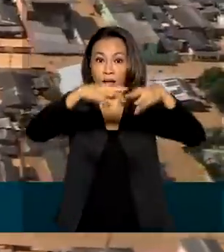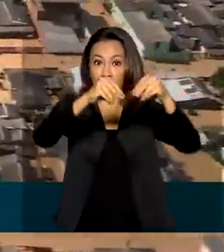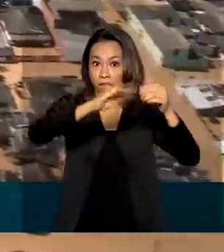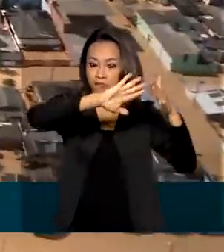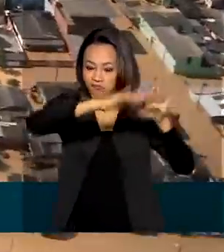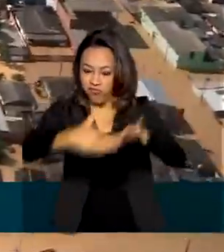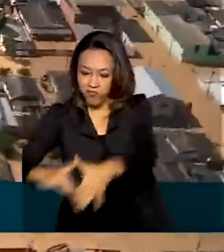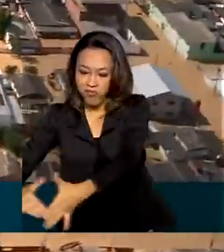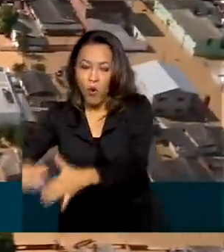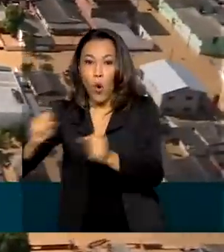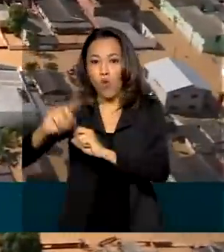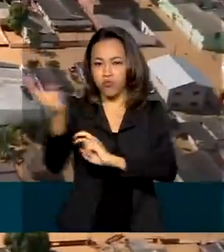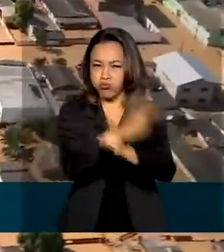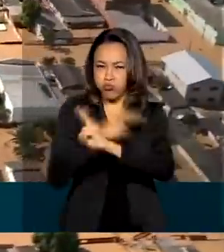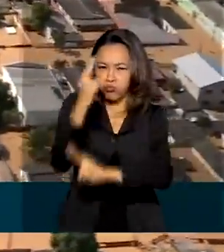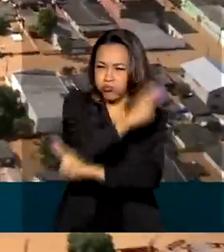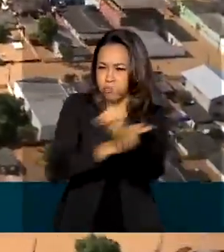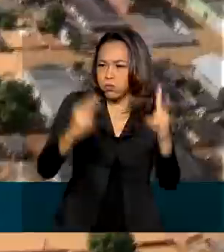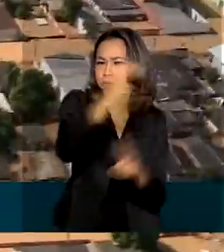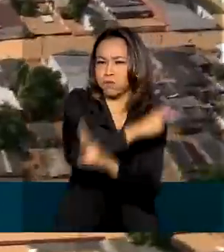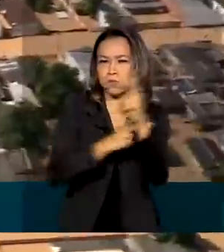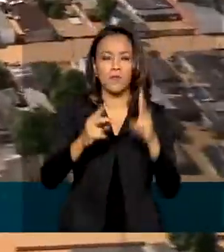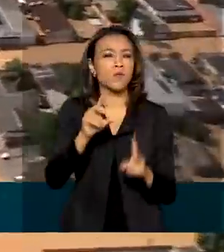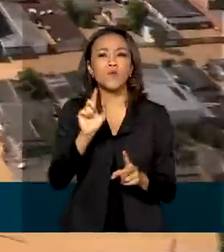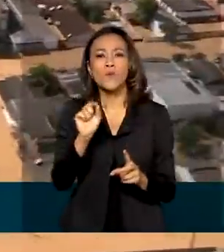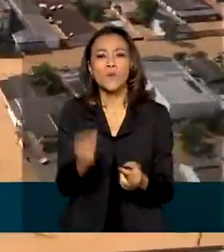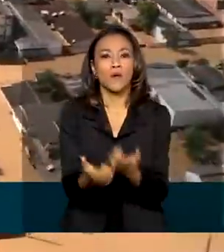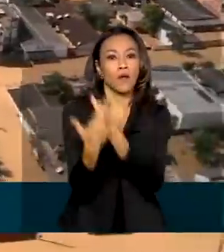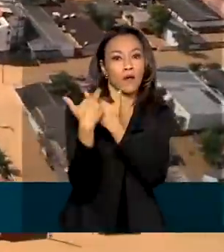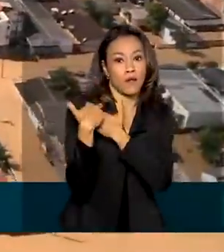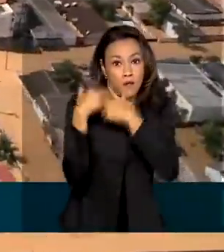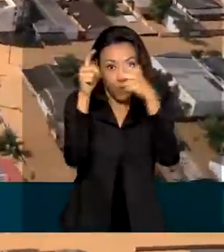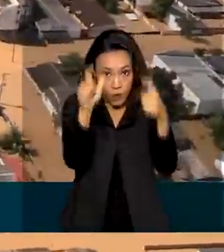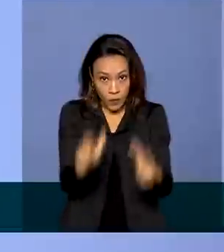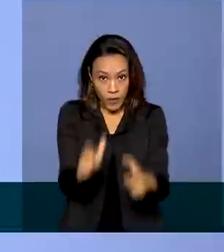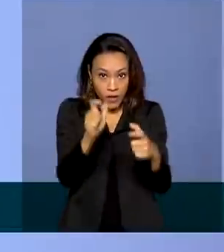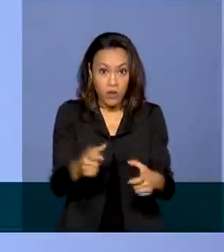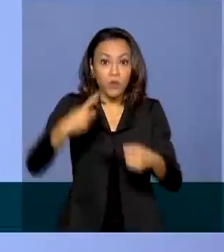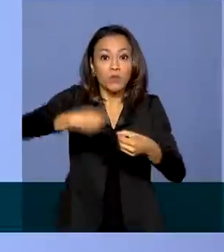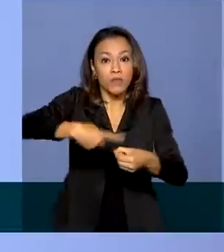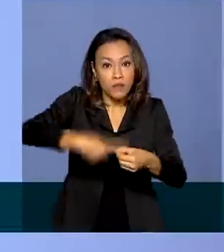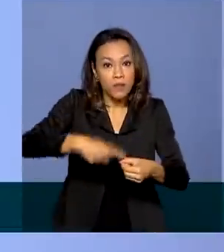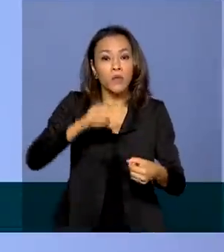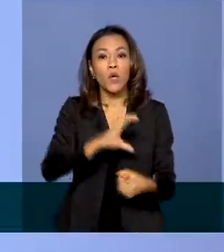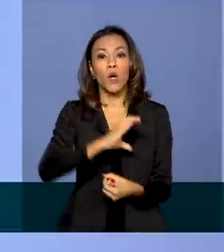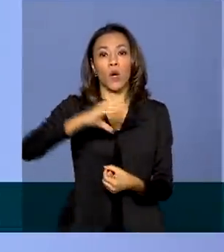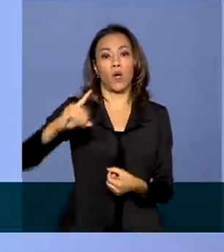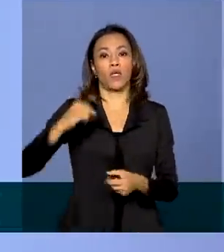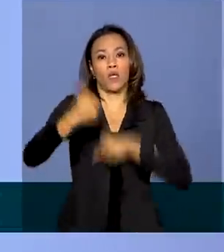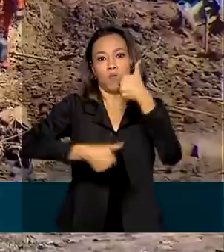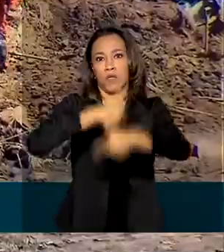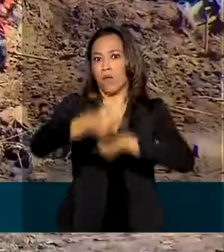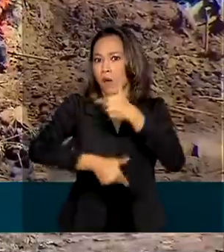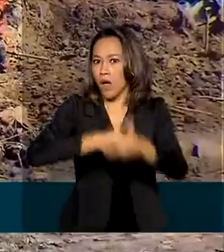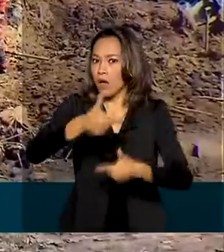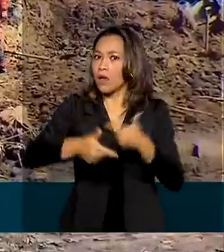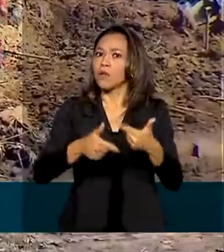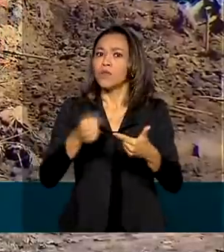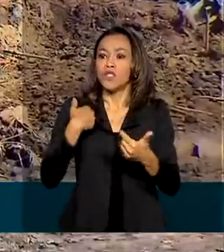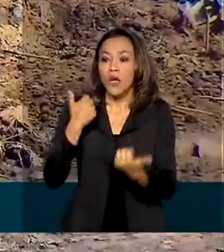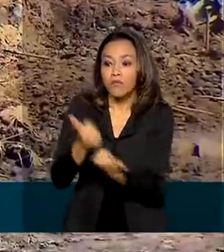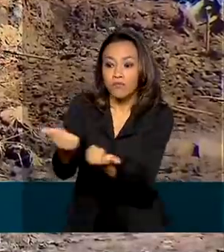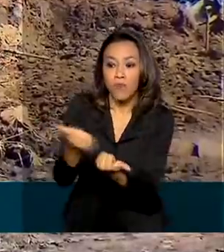ou vendavais. Cabe ao Serviço Local de Defesa Civil coordenar as ações iniciais de